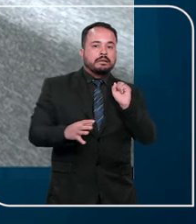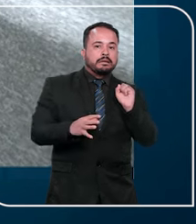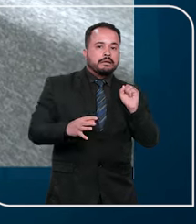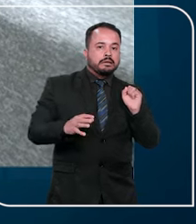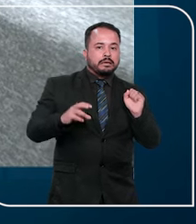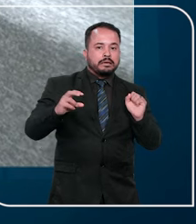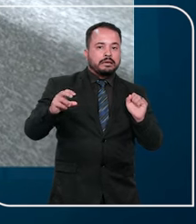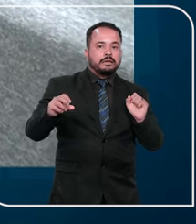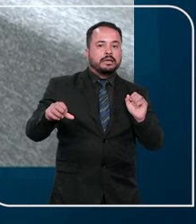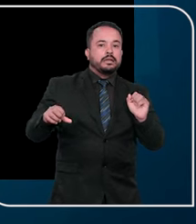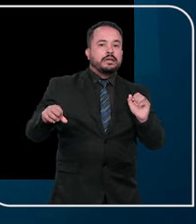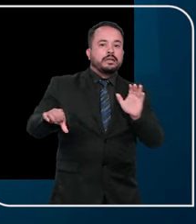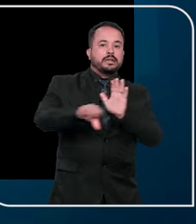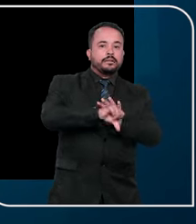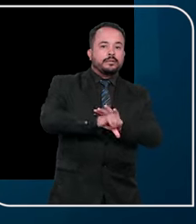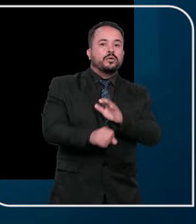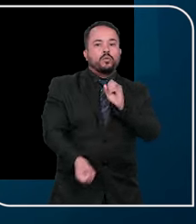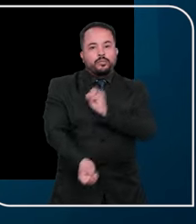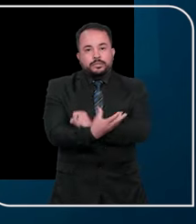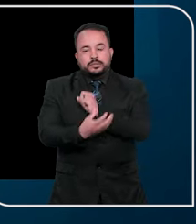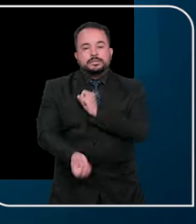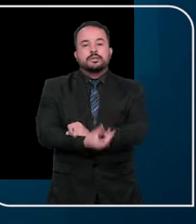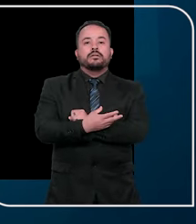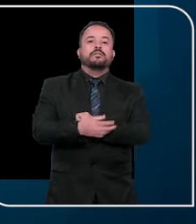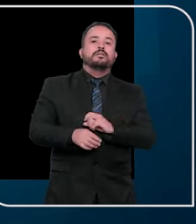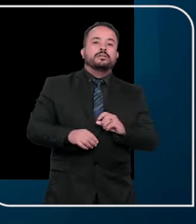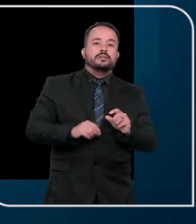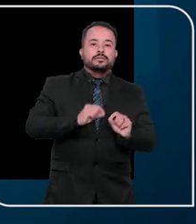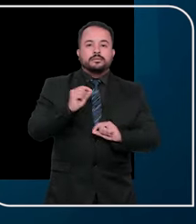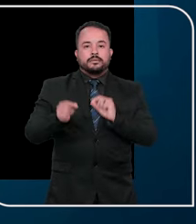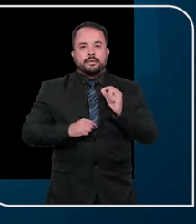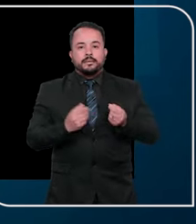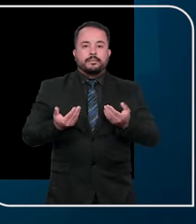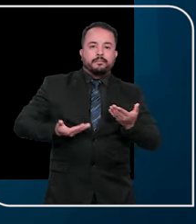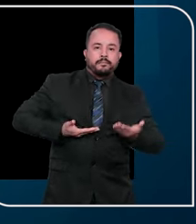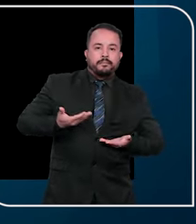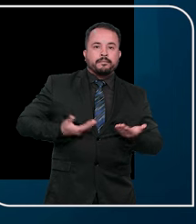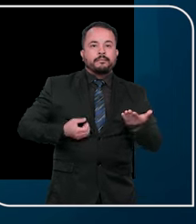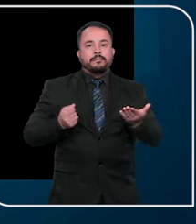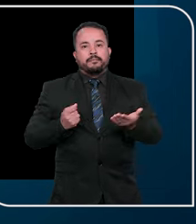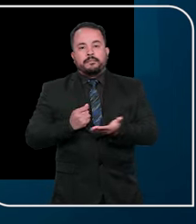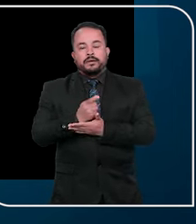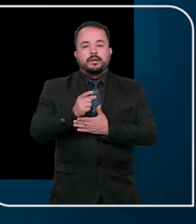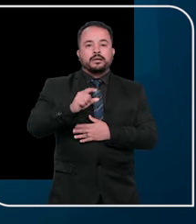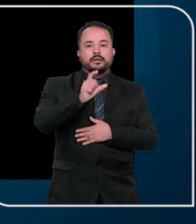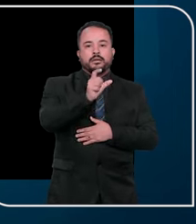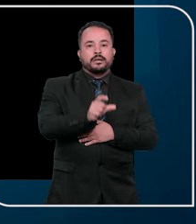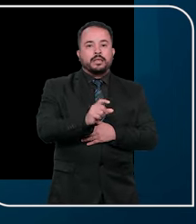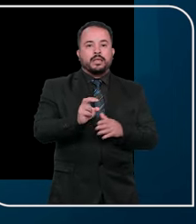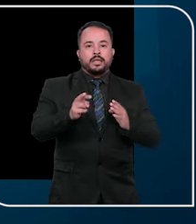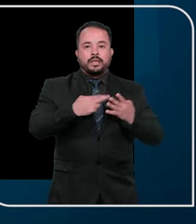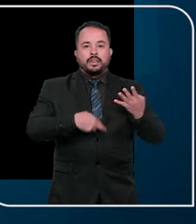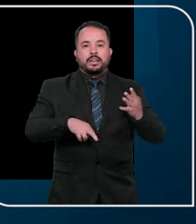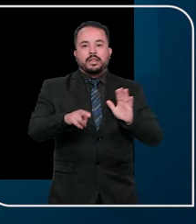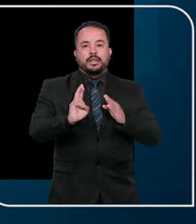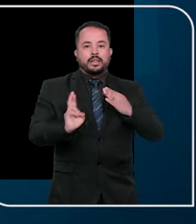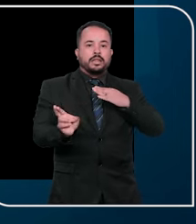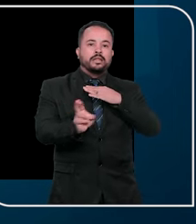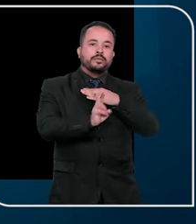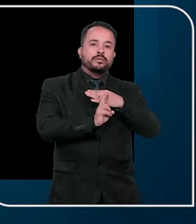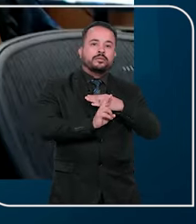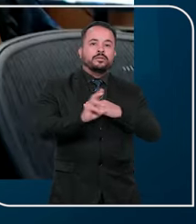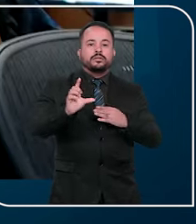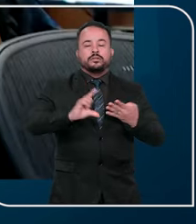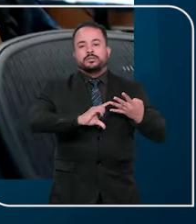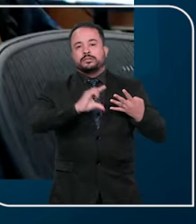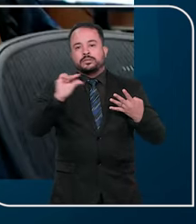crime de corrupção ativa porque a suposta propina não teria sido paga para um funcionário público. Mas o relator, ministro Ribeiro